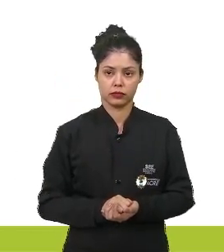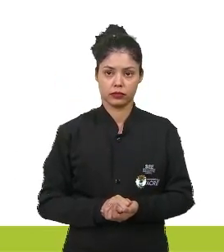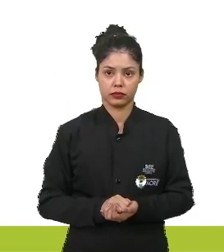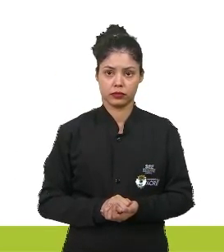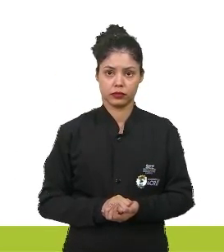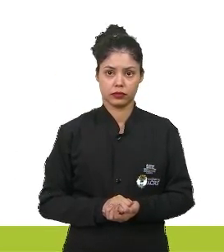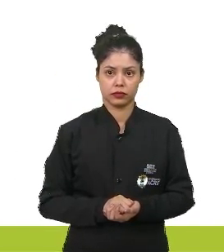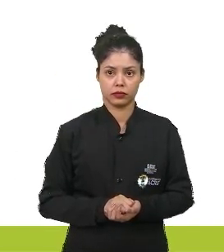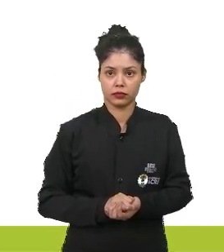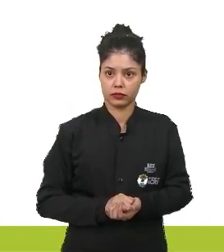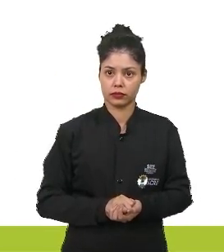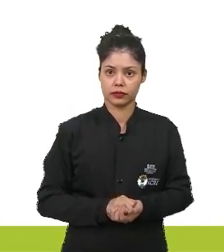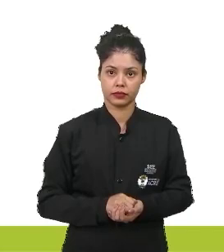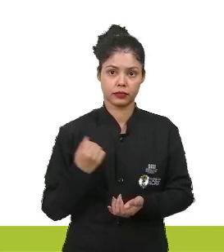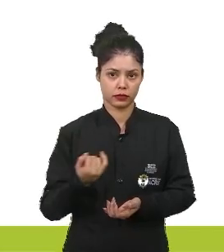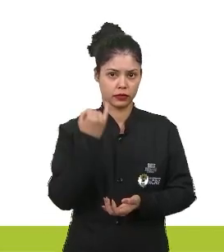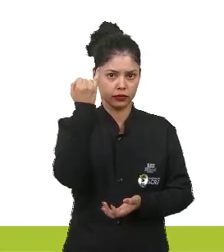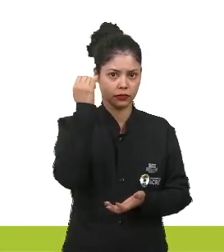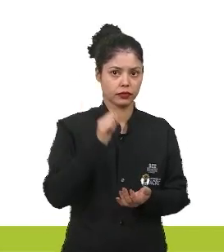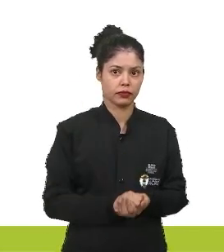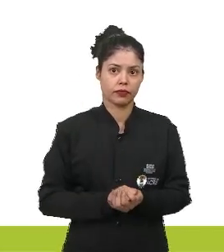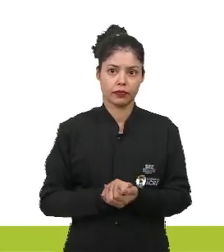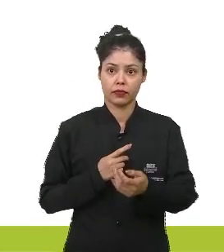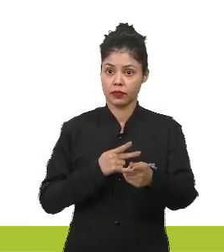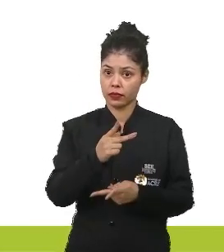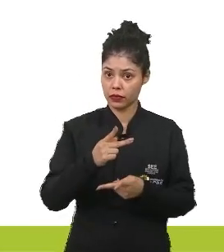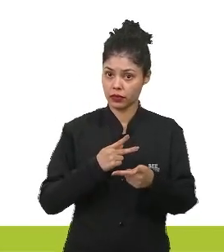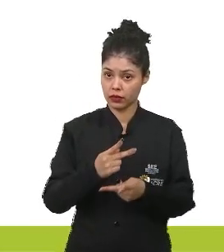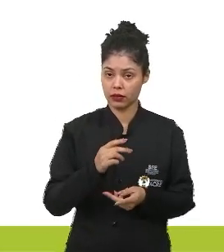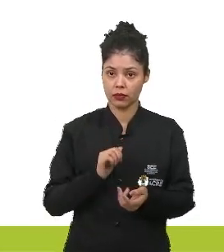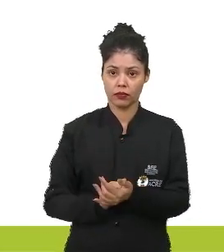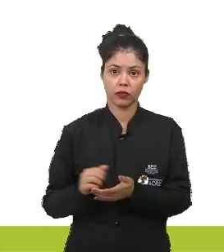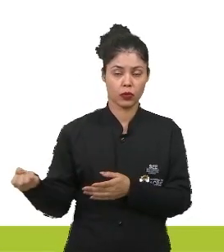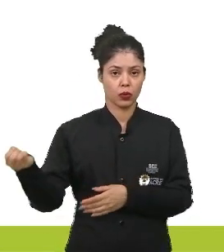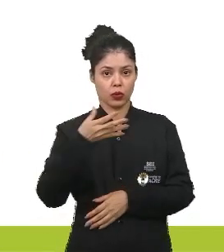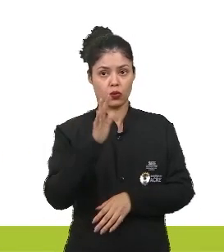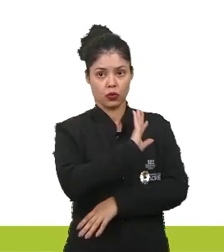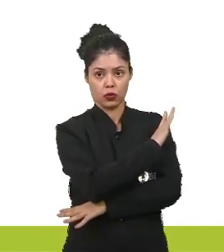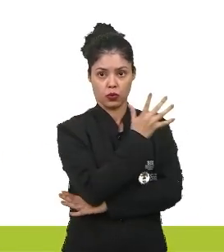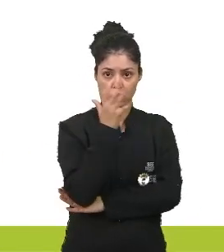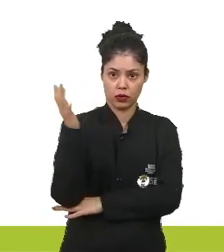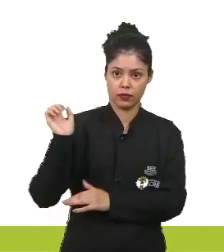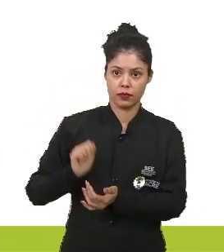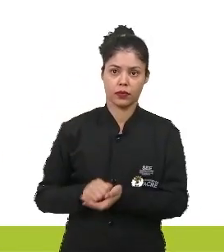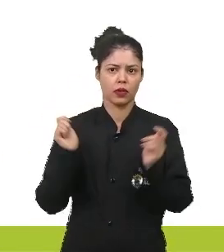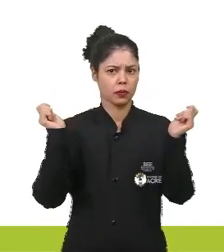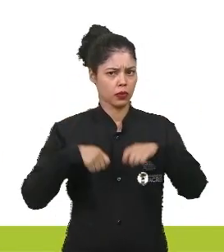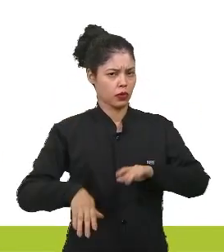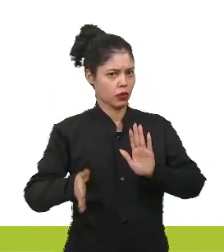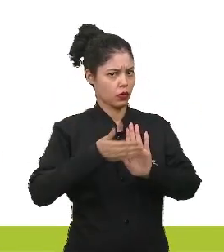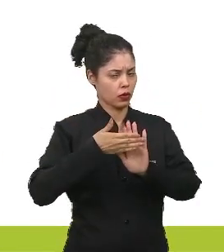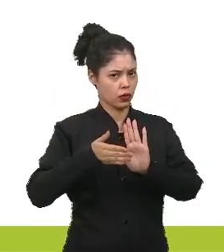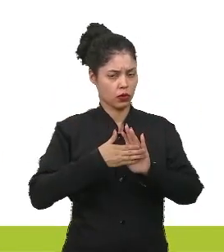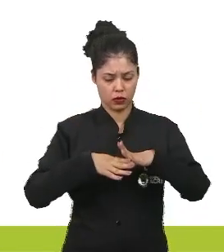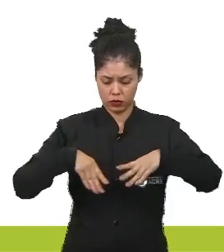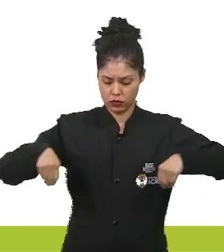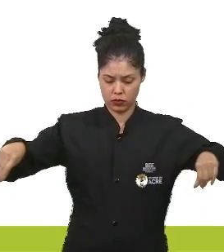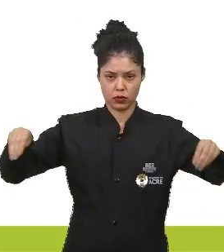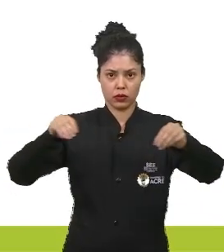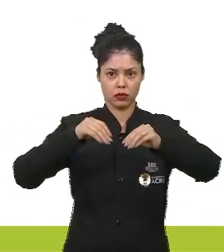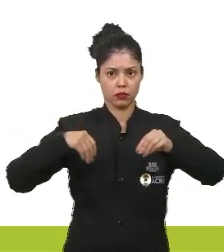pioneiras, são importantes em um projeto de restauração ambiental, pois promovem no